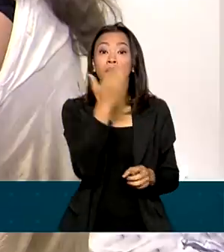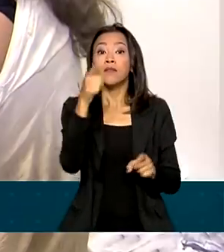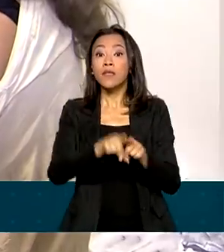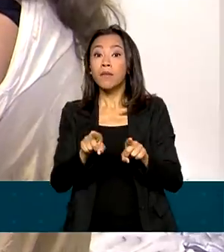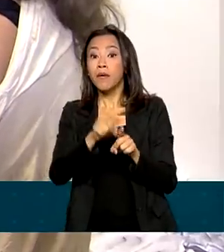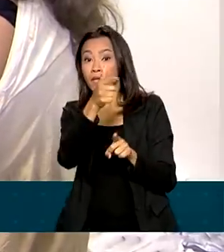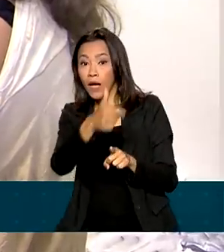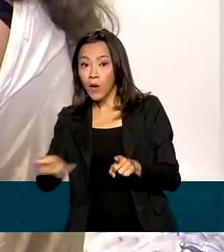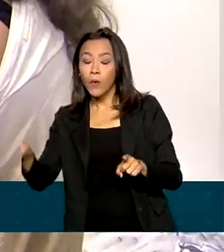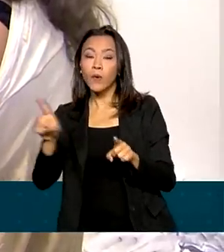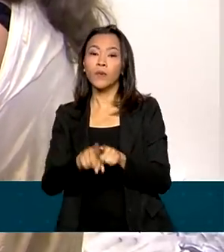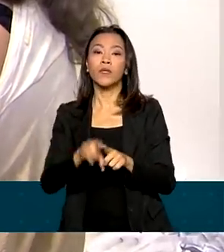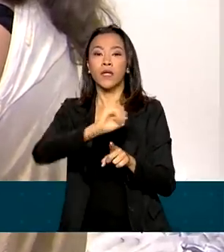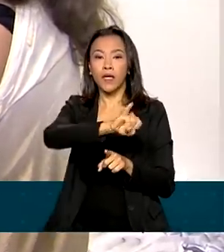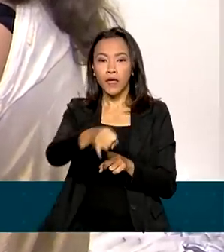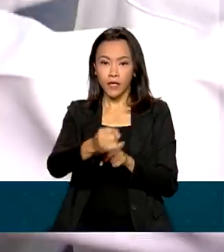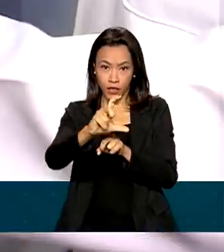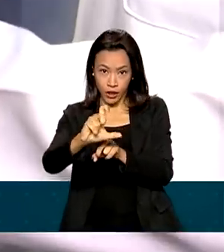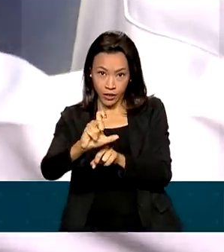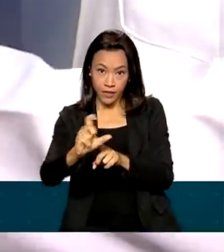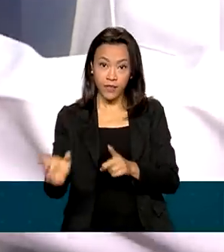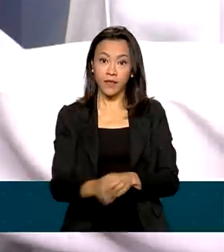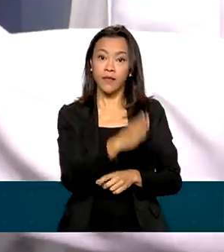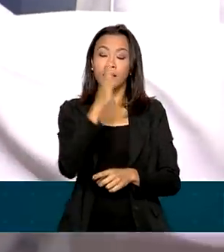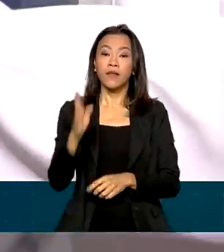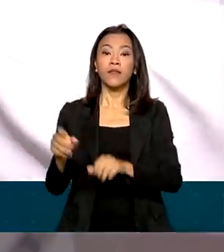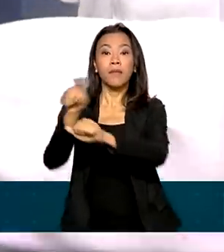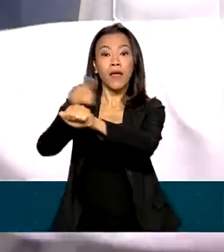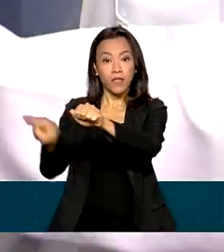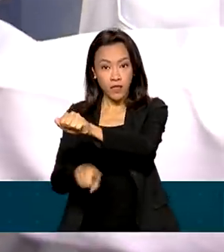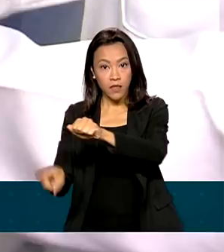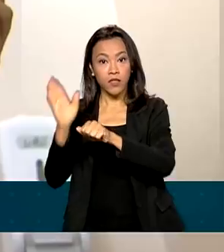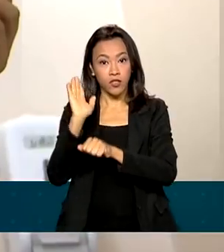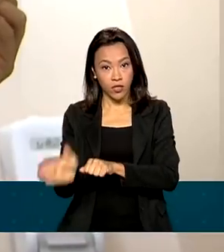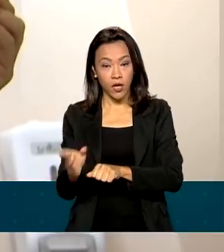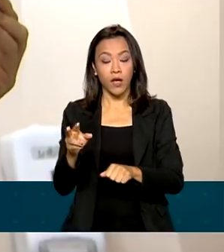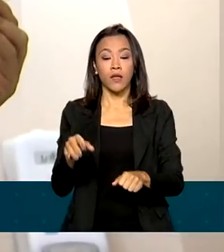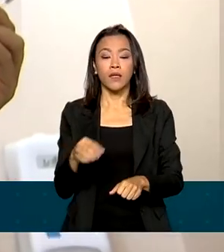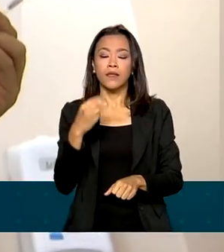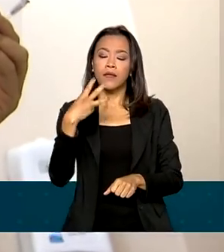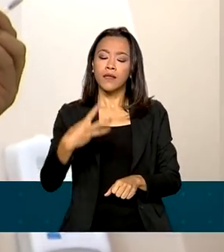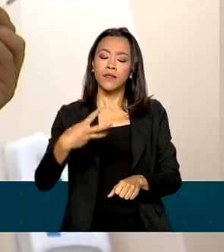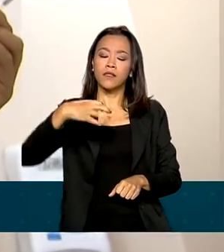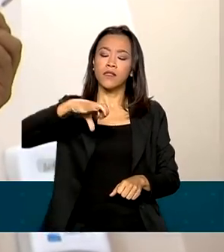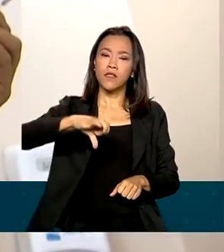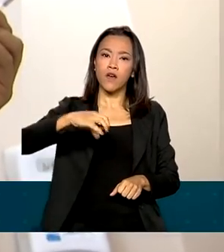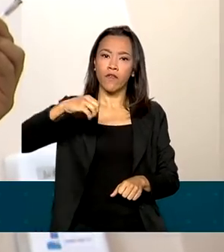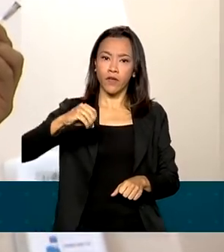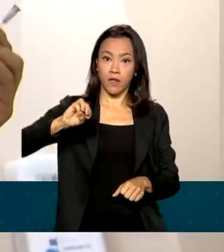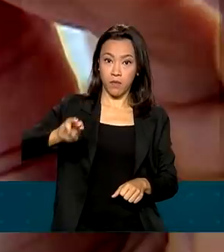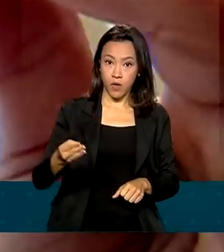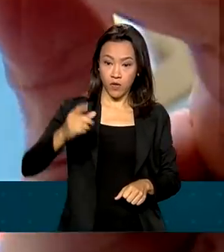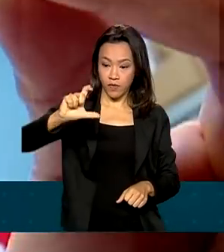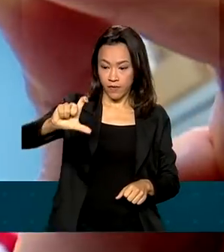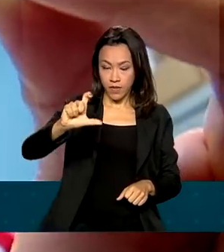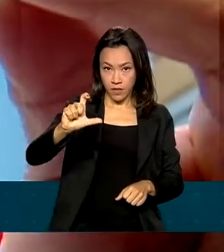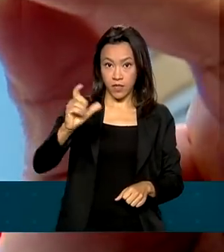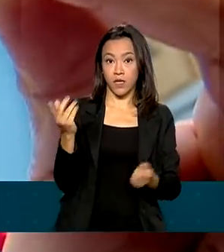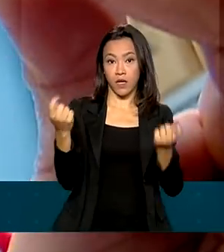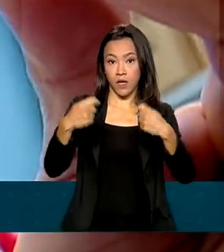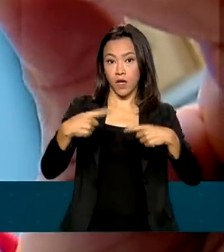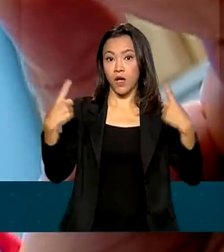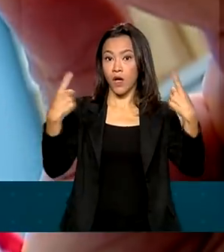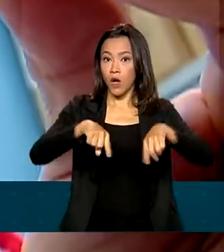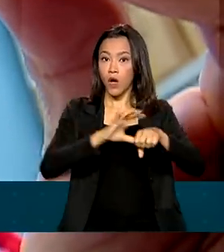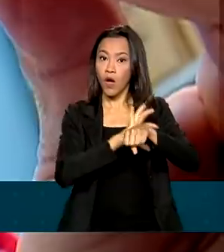AstraZeneca. No total, Luciana, Brasil já aplicou mais de 390 milhões de doses de vacinas contra a